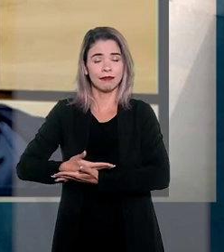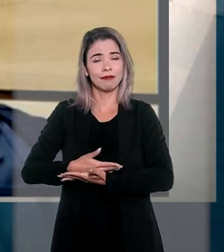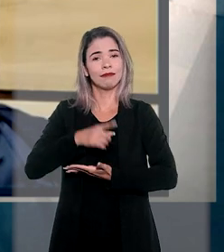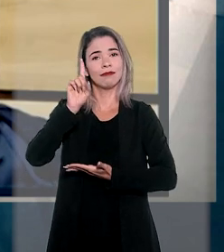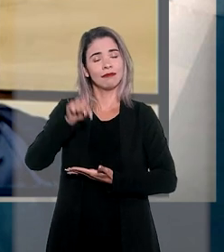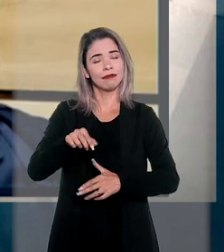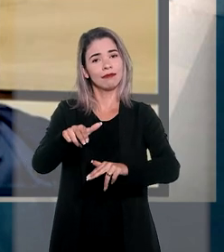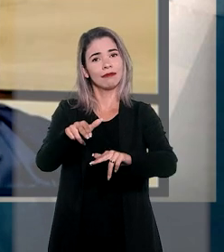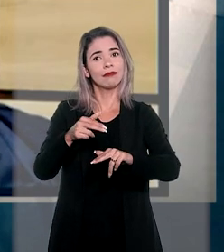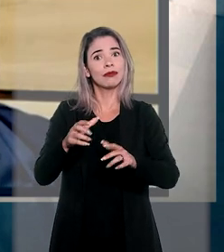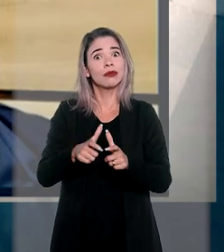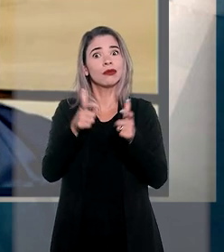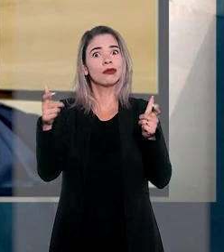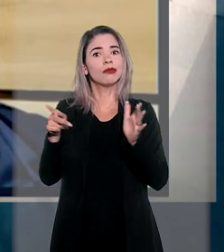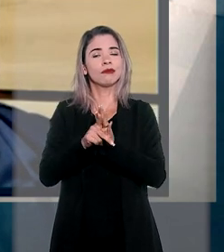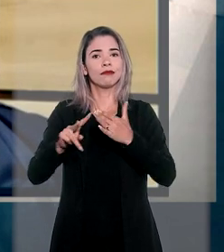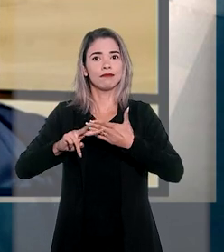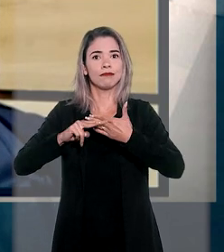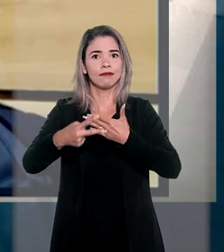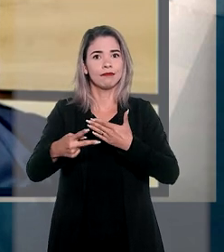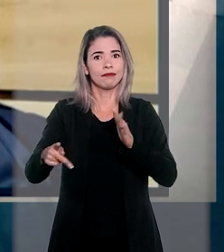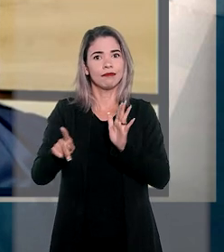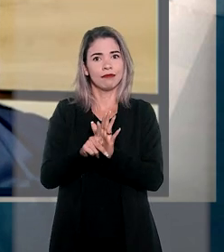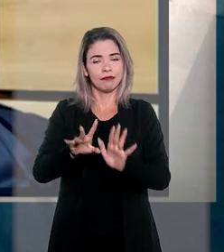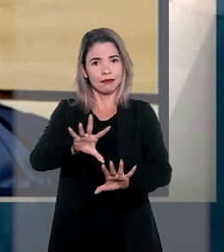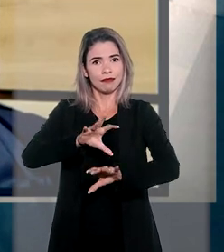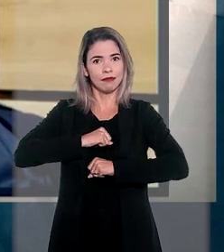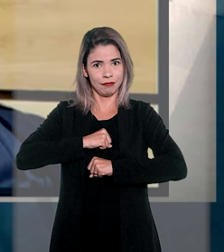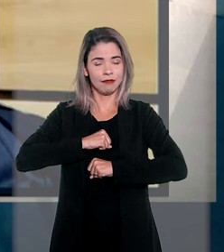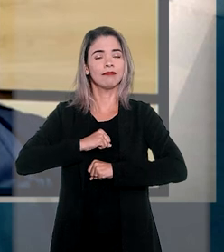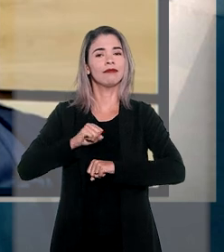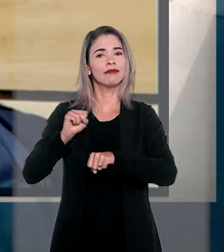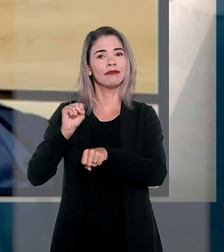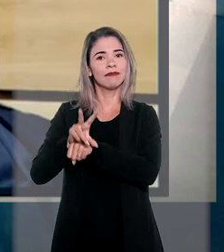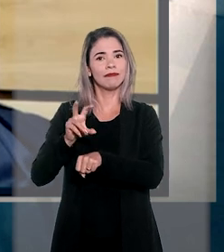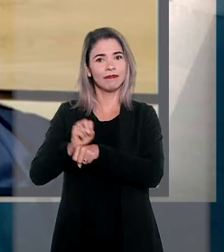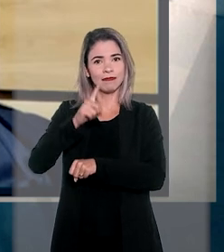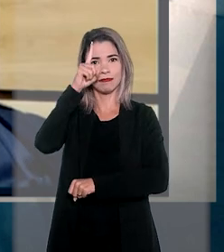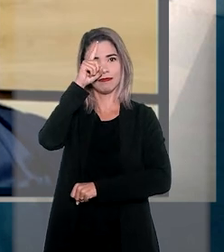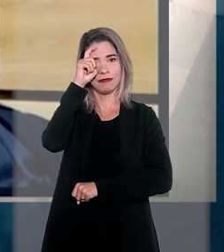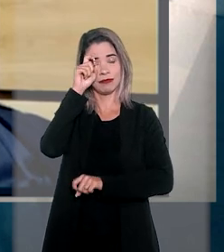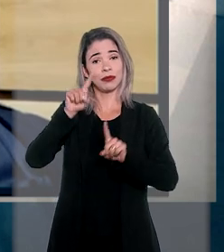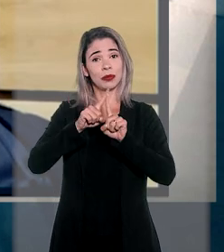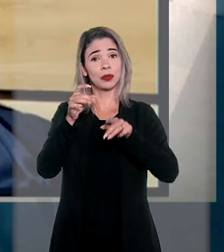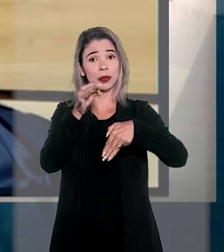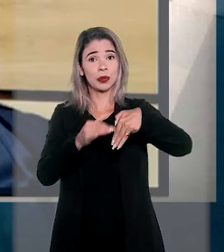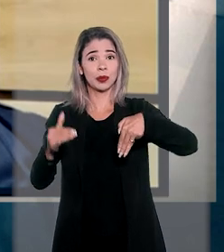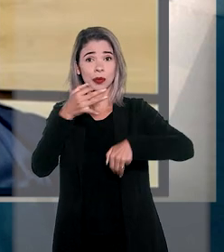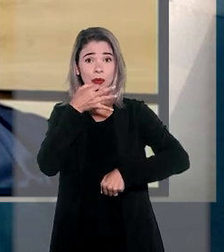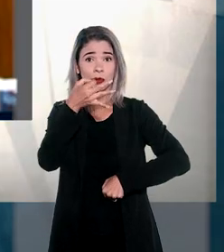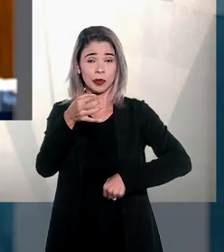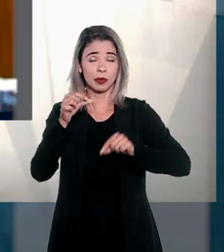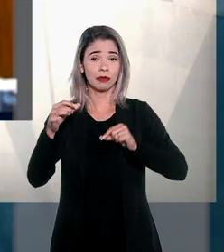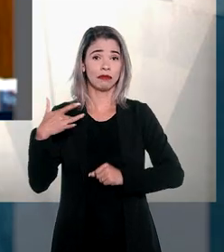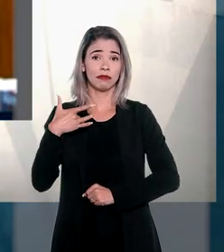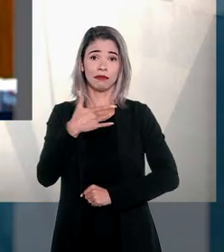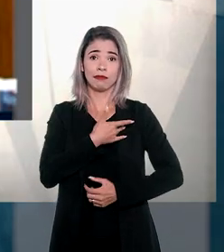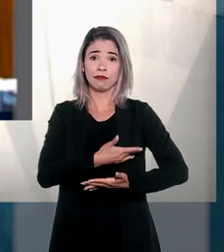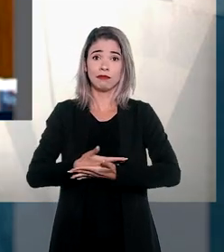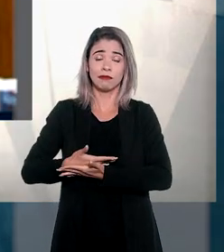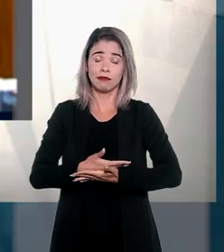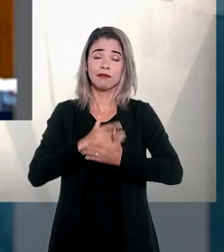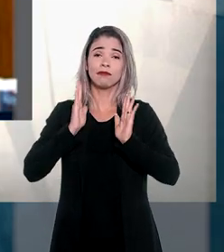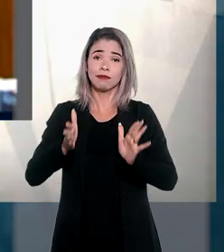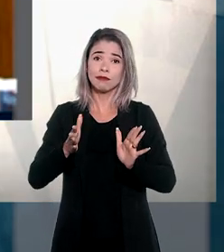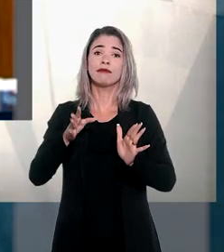bebê foram predominantes para as sequelas causadas pela infecção hospitalar. No entanto, para o ministro, o quadro de saúde do bebê